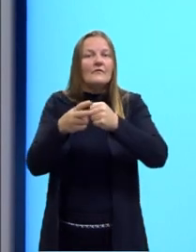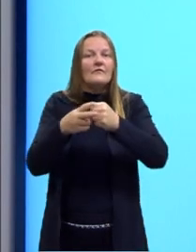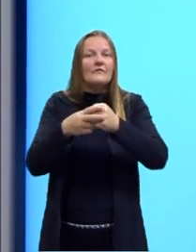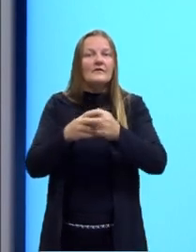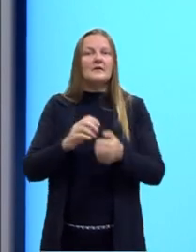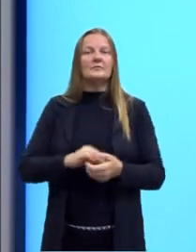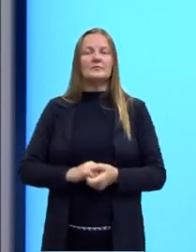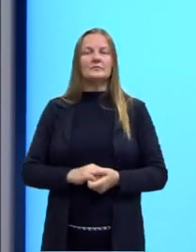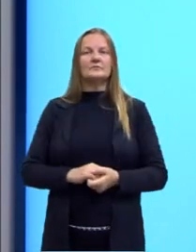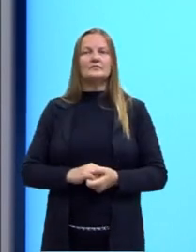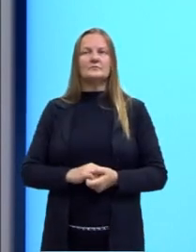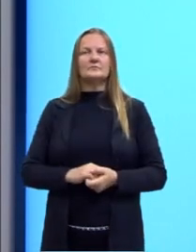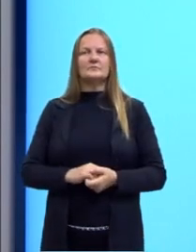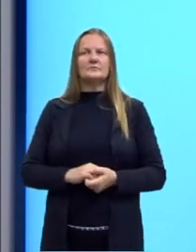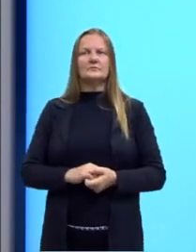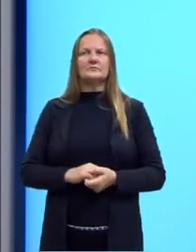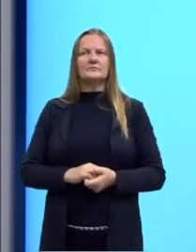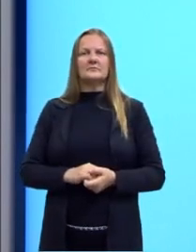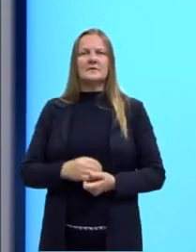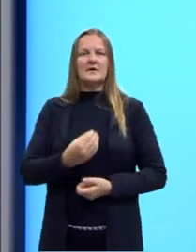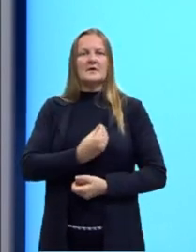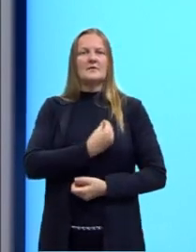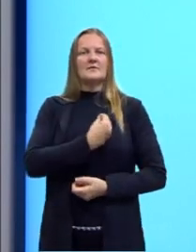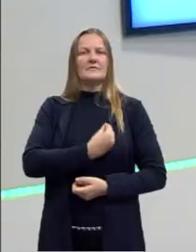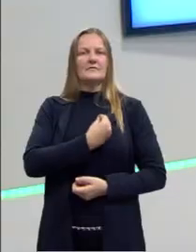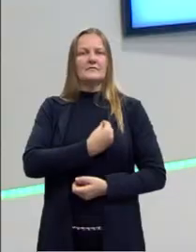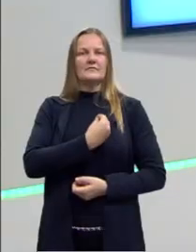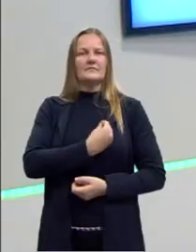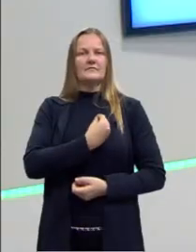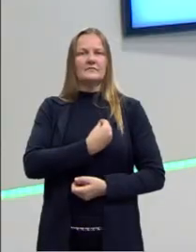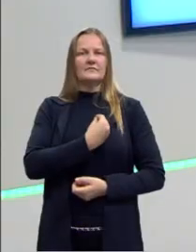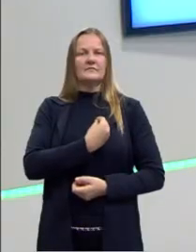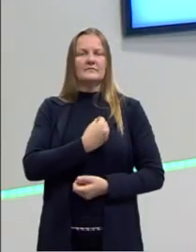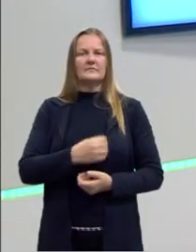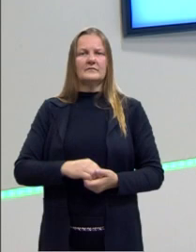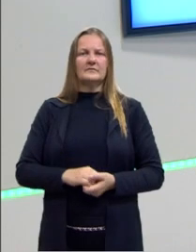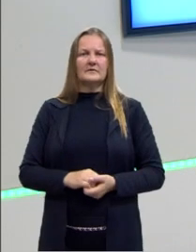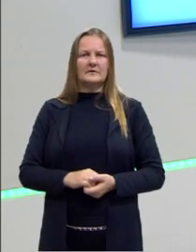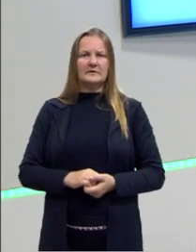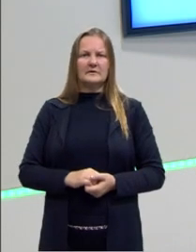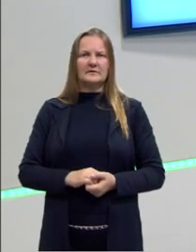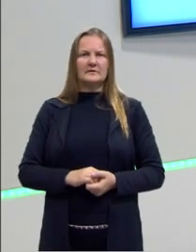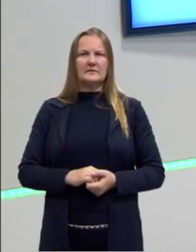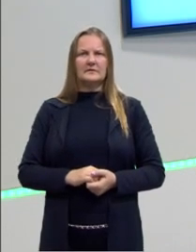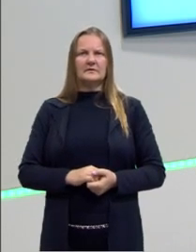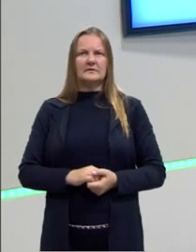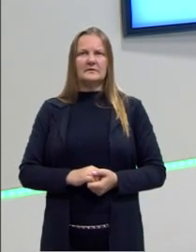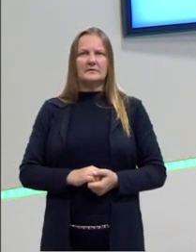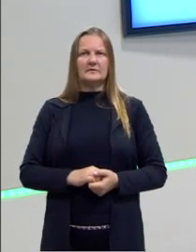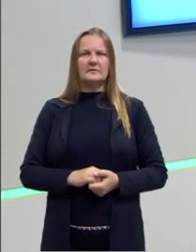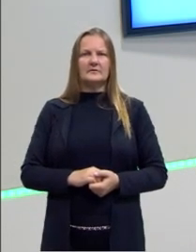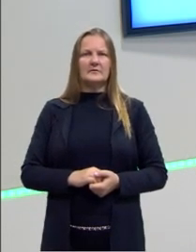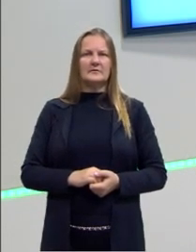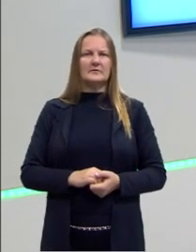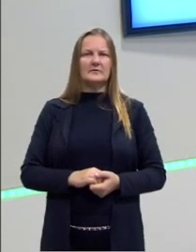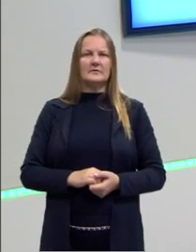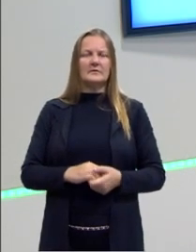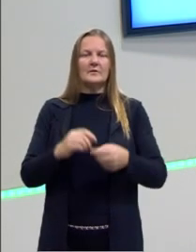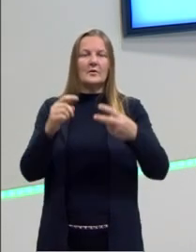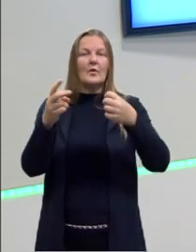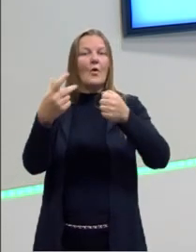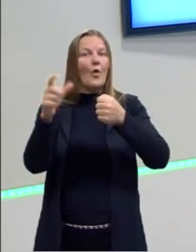leave, que eu sei que é verbo viver, ou o verbo morar. Em todas elas eu tenho o verbo learn,